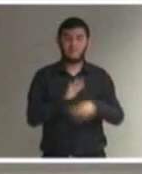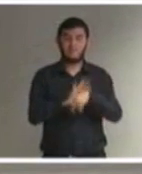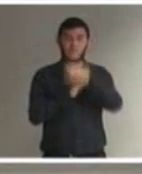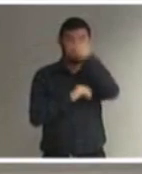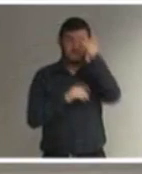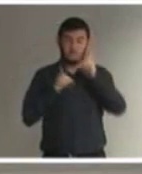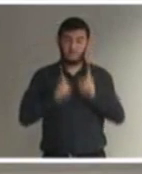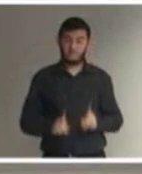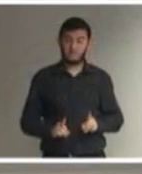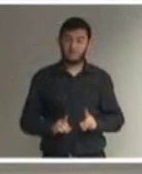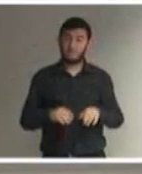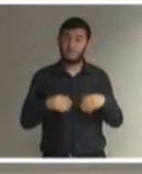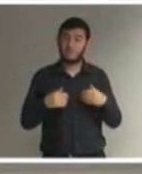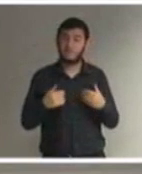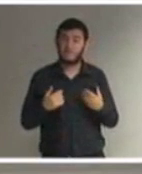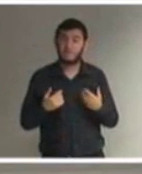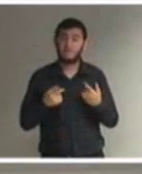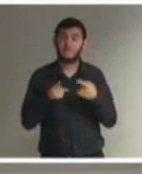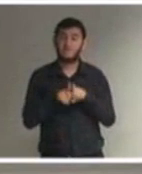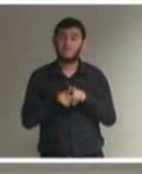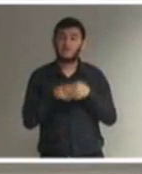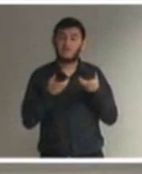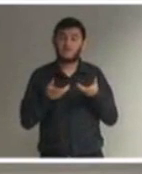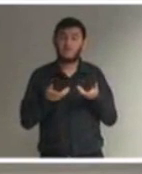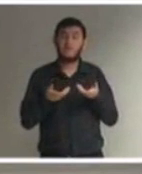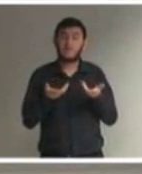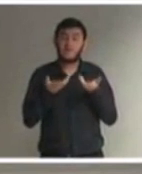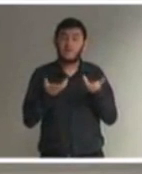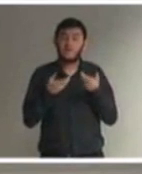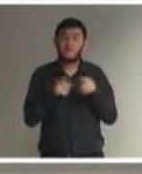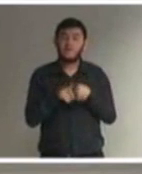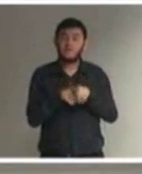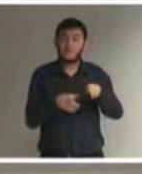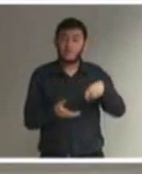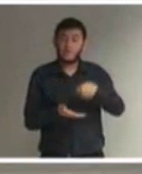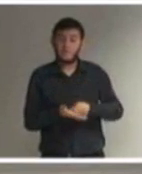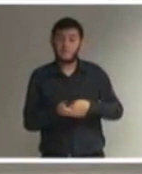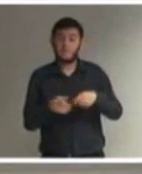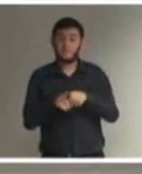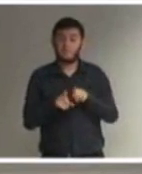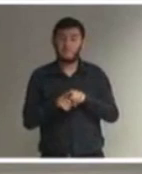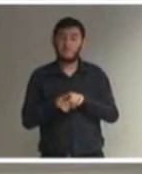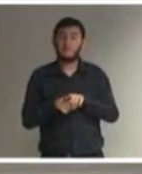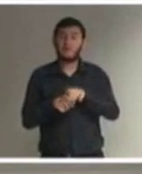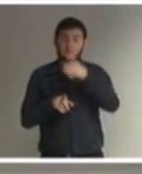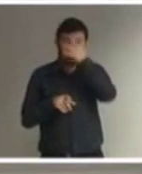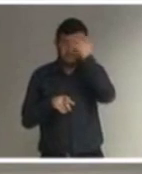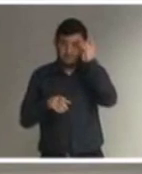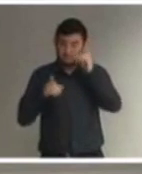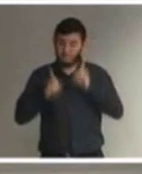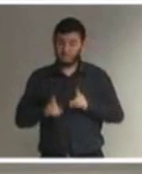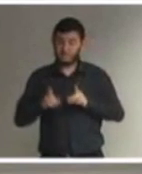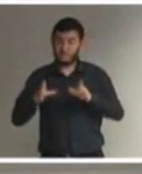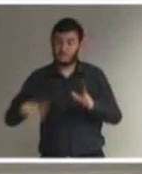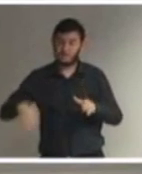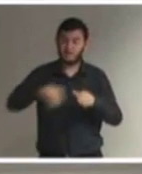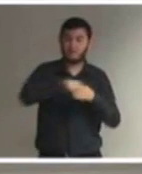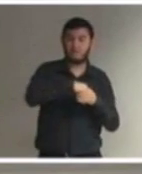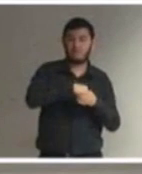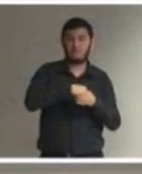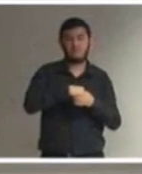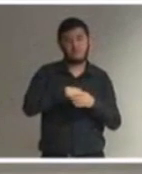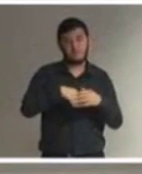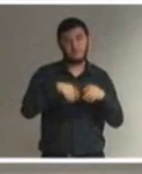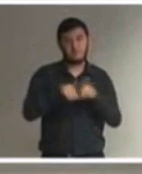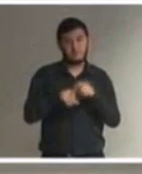elas não queriam cobrar por essa participação. Então, eu vou encerrar a minha fala,